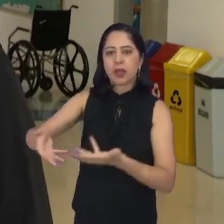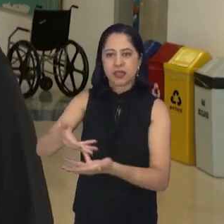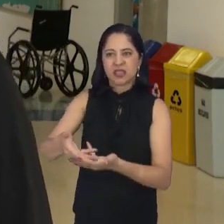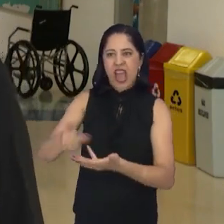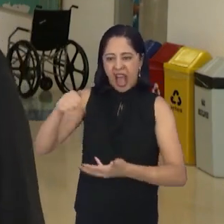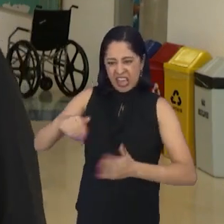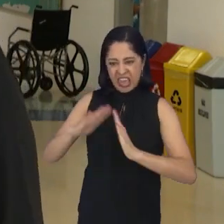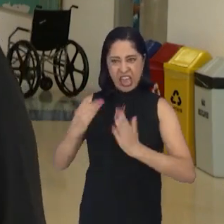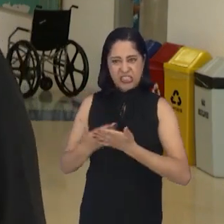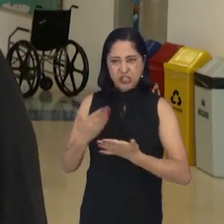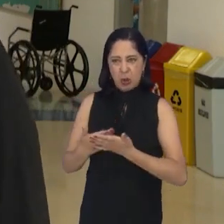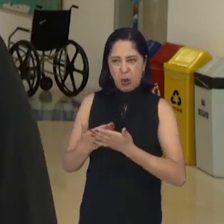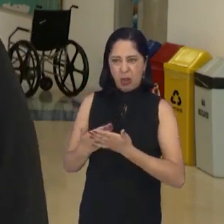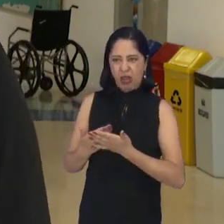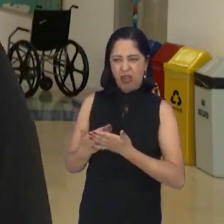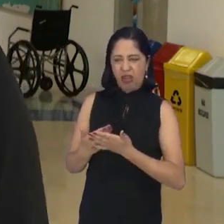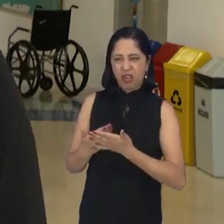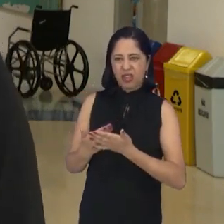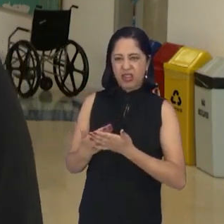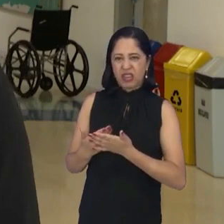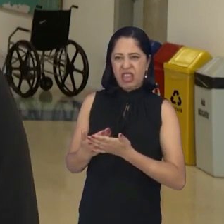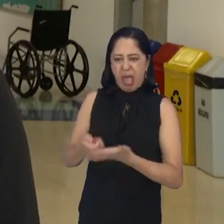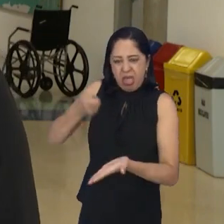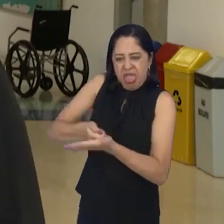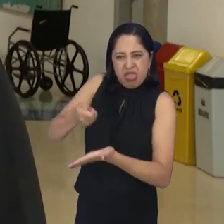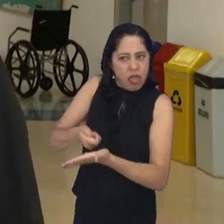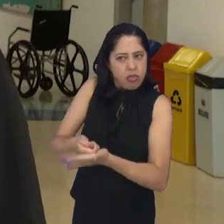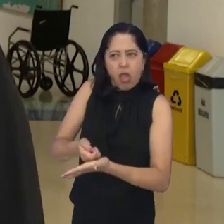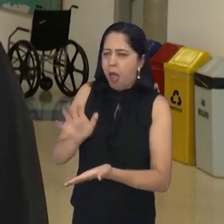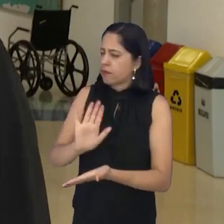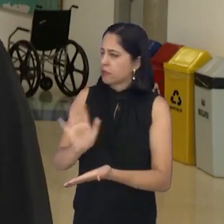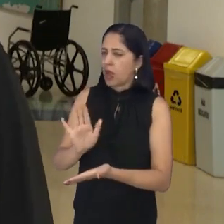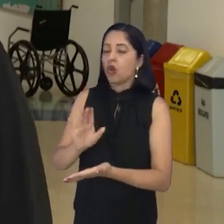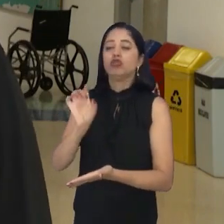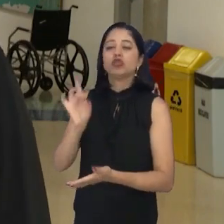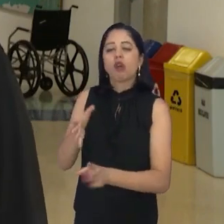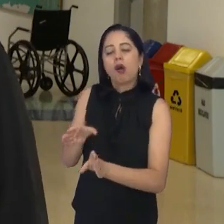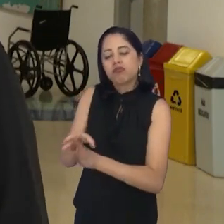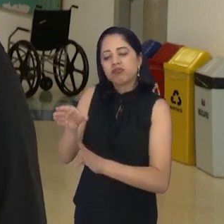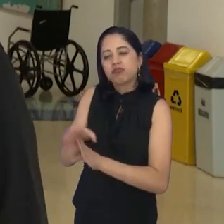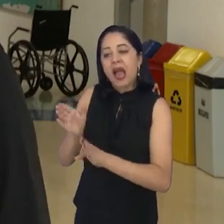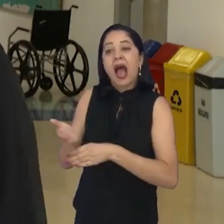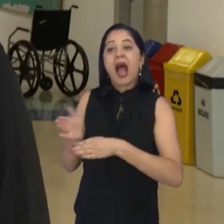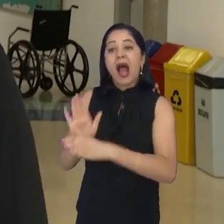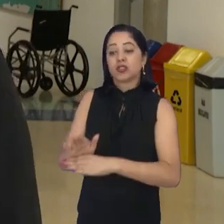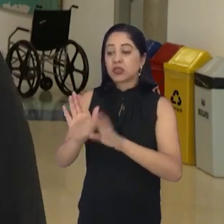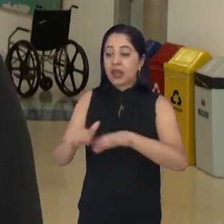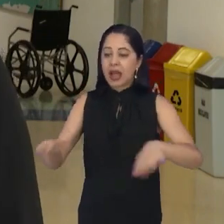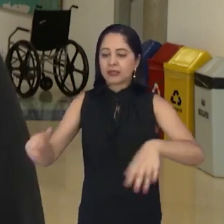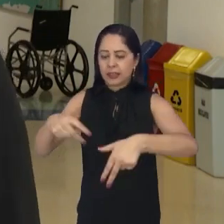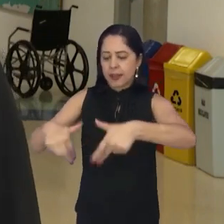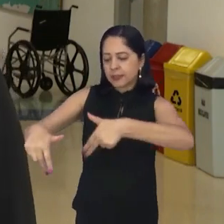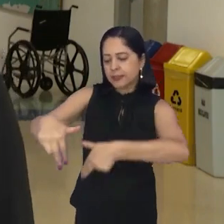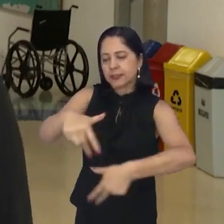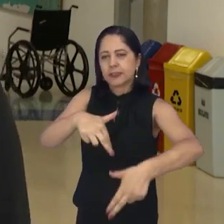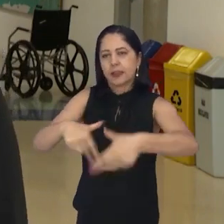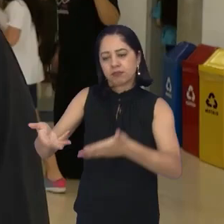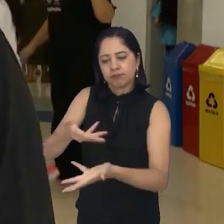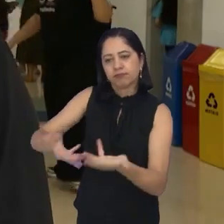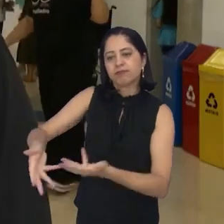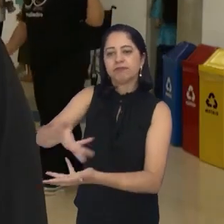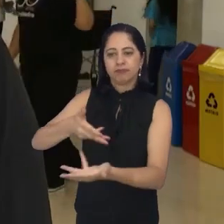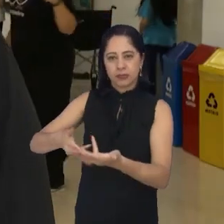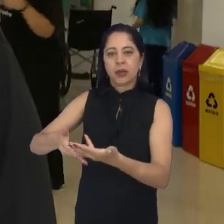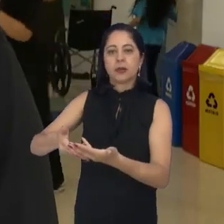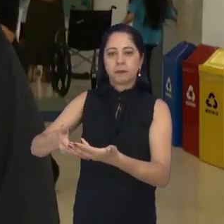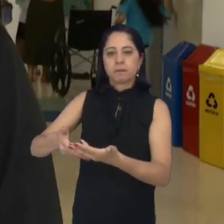escola não tem mais, como no passado, o papel de punição, mas o de orientação e ajudar as crianças a aprenderem a se relacionar.